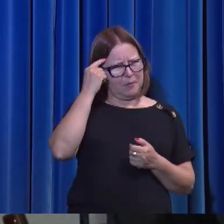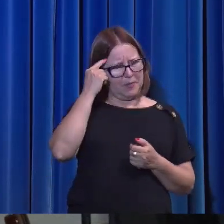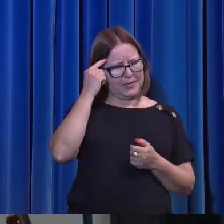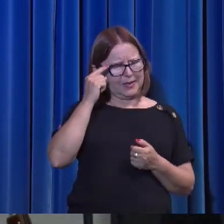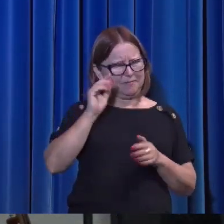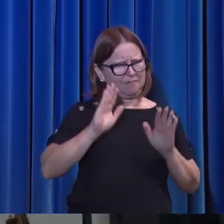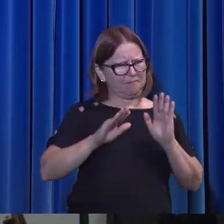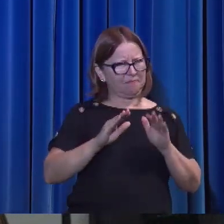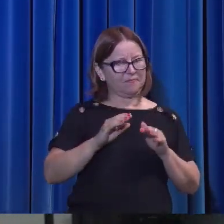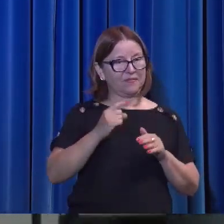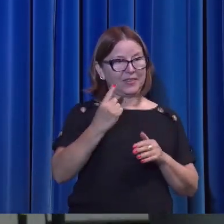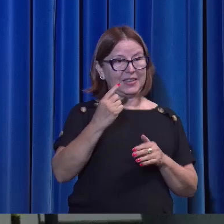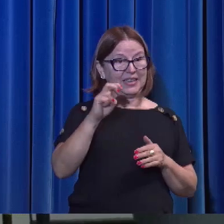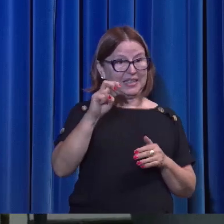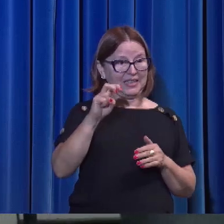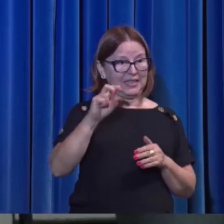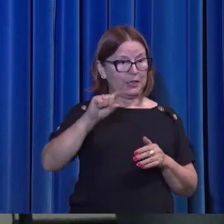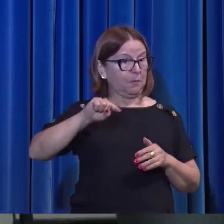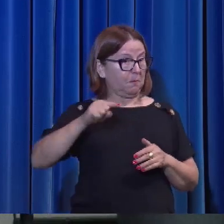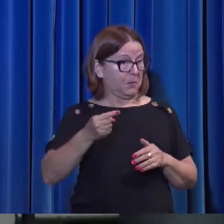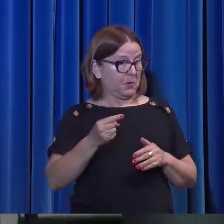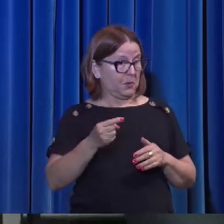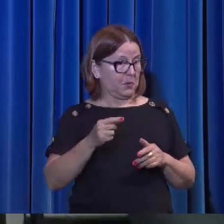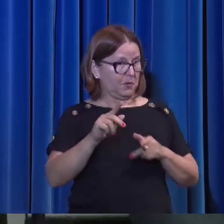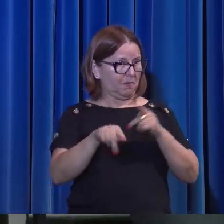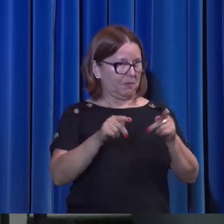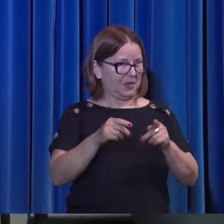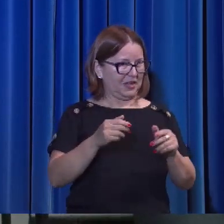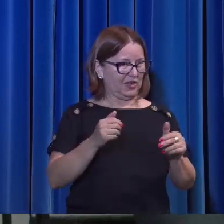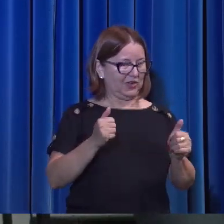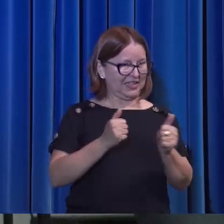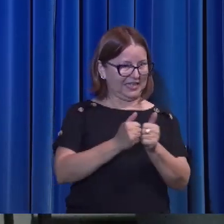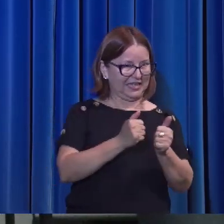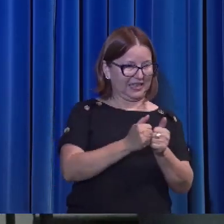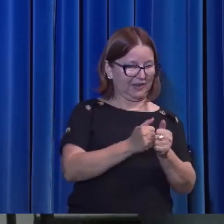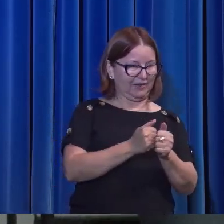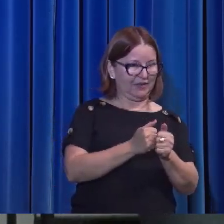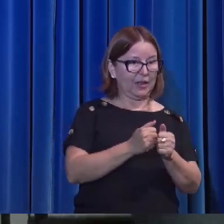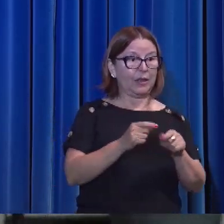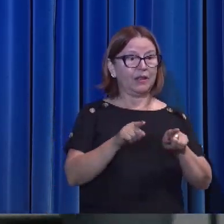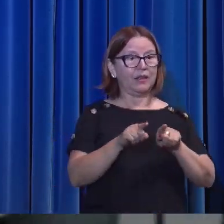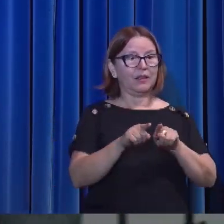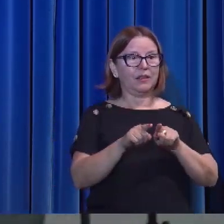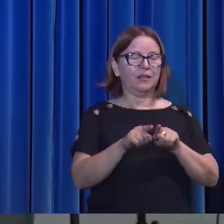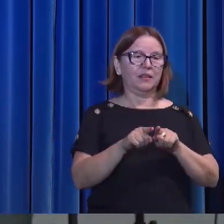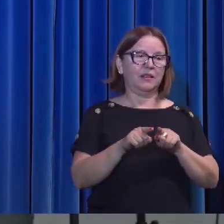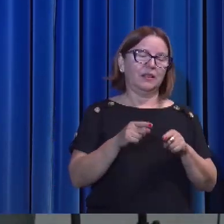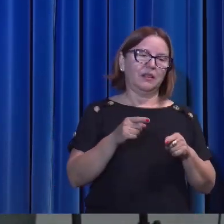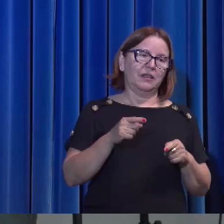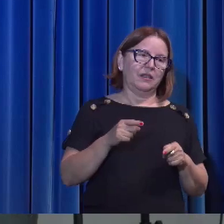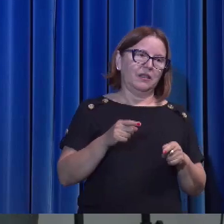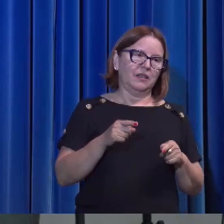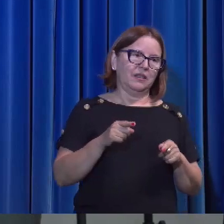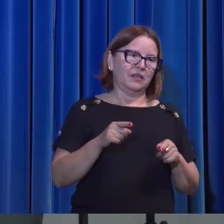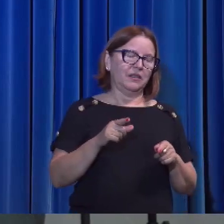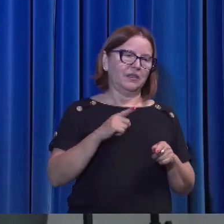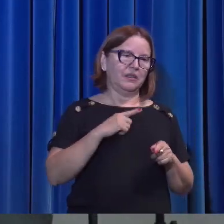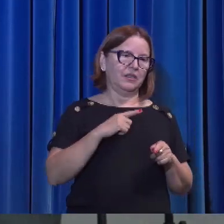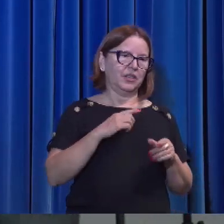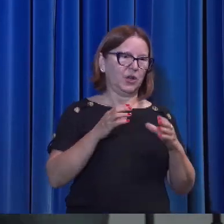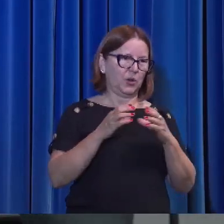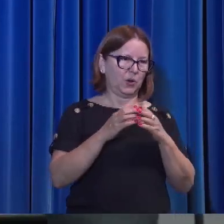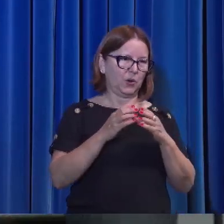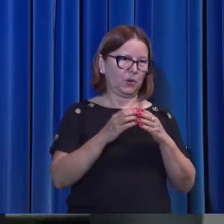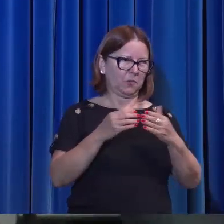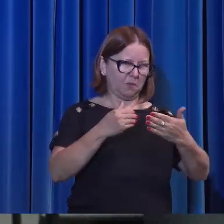Aqueles que estavam próximo dele, ali na frente, no front, podiam